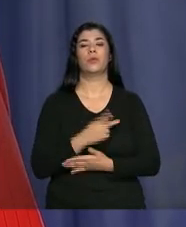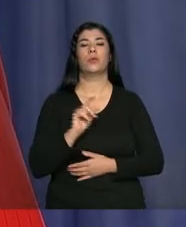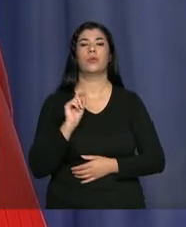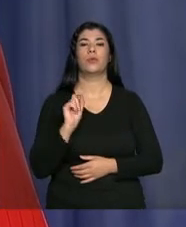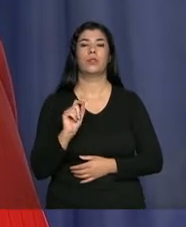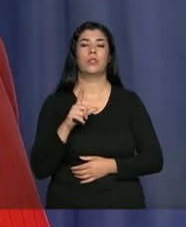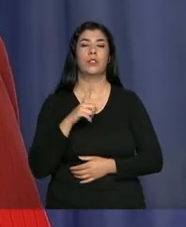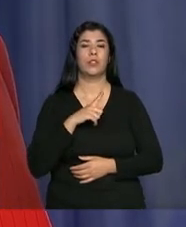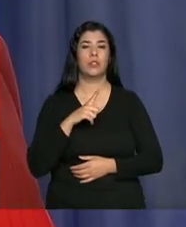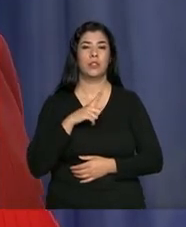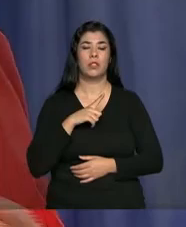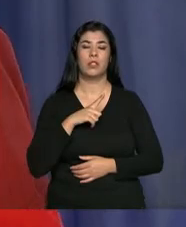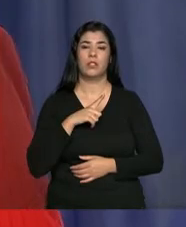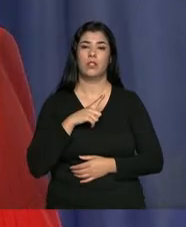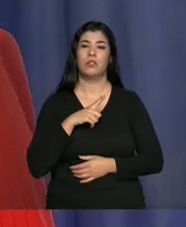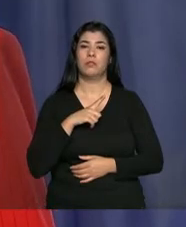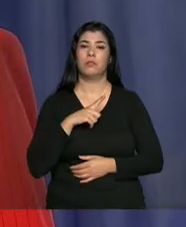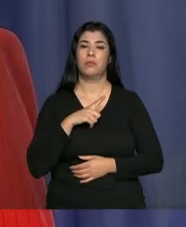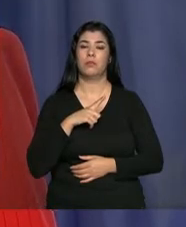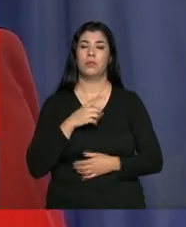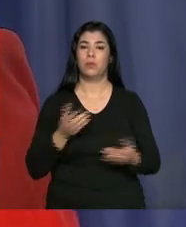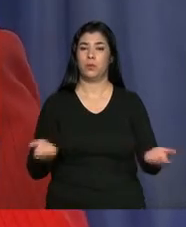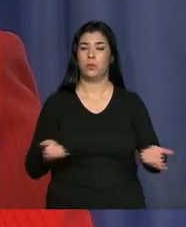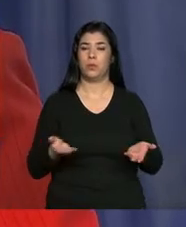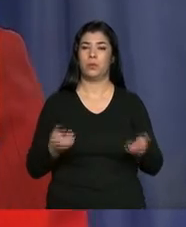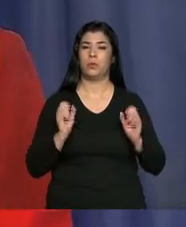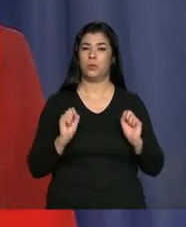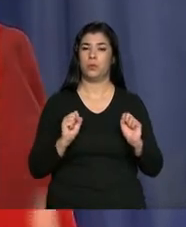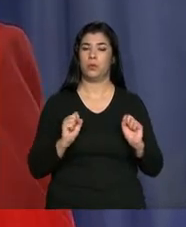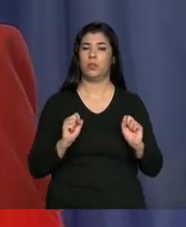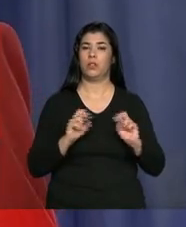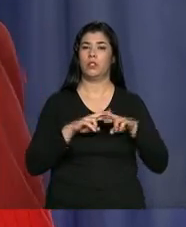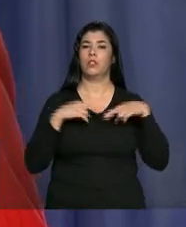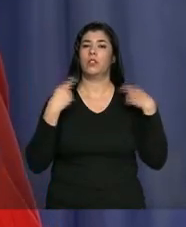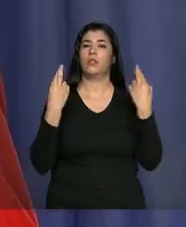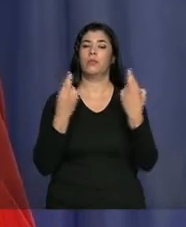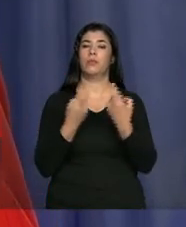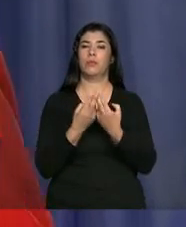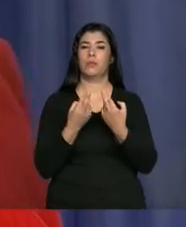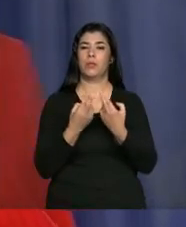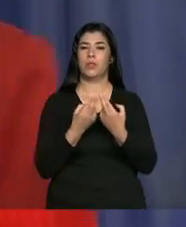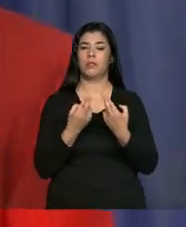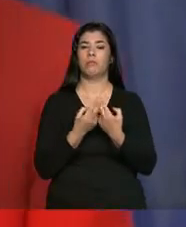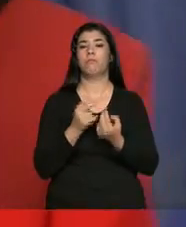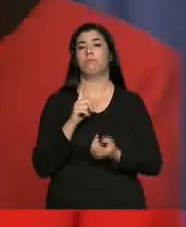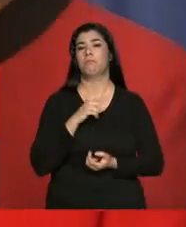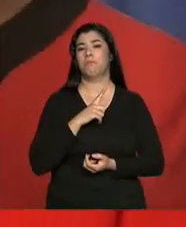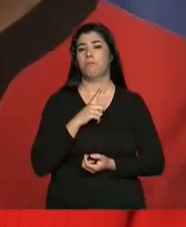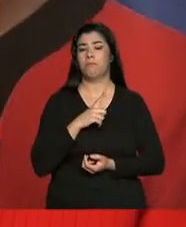que tenhamos podido fazer uma reunião de tão